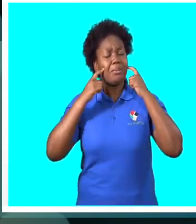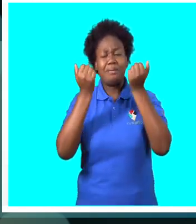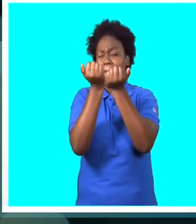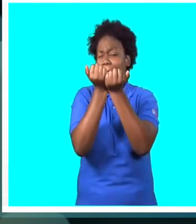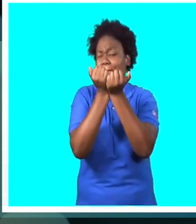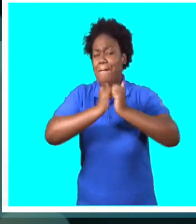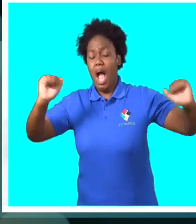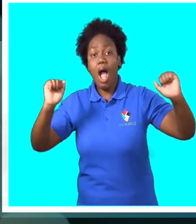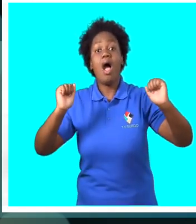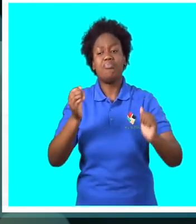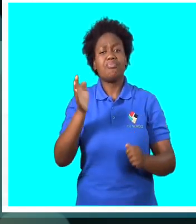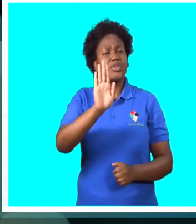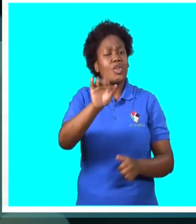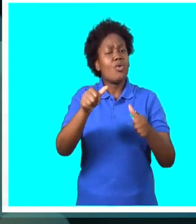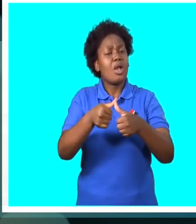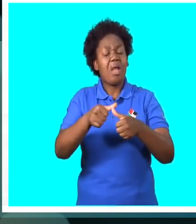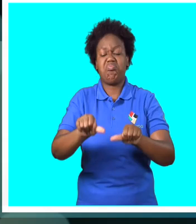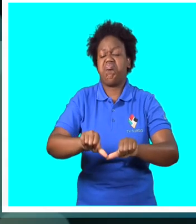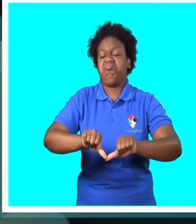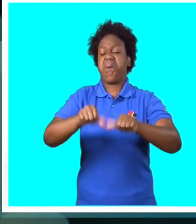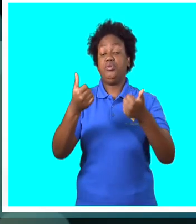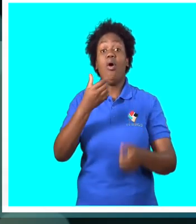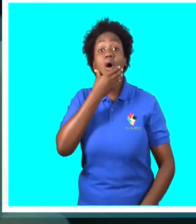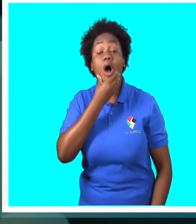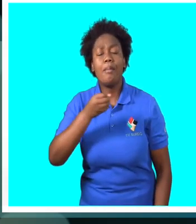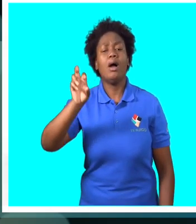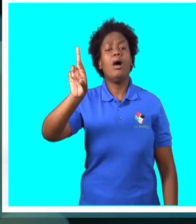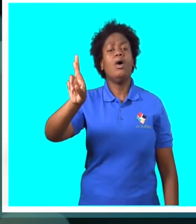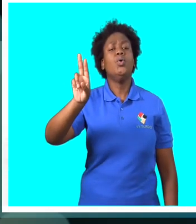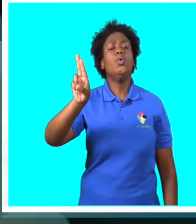namorado Rufino Licoco, ainda não conheceu o desfecho.